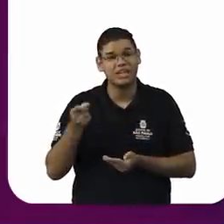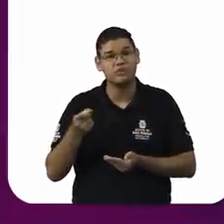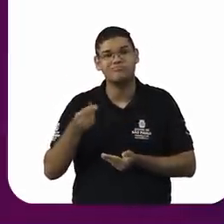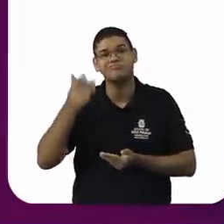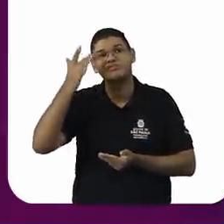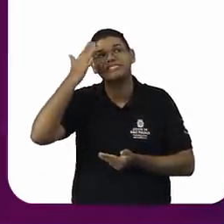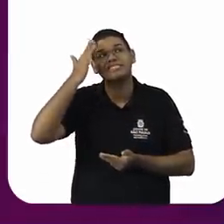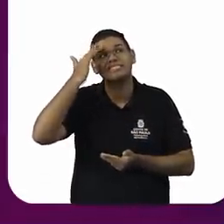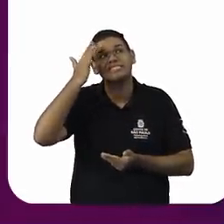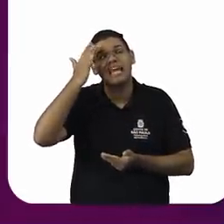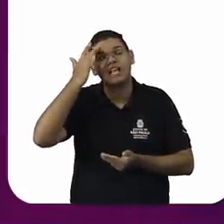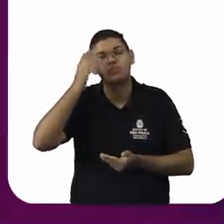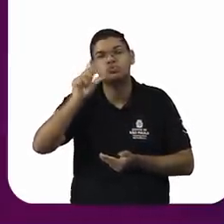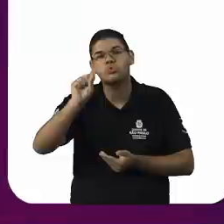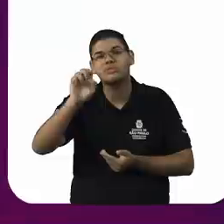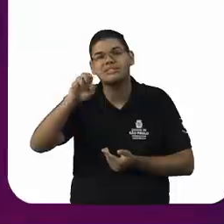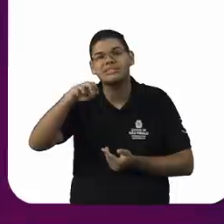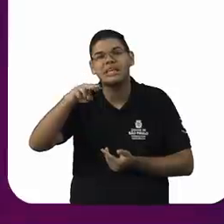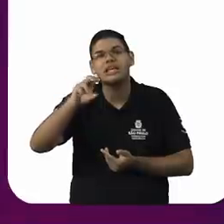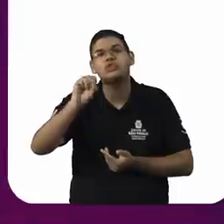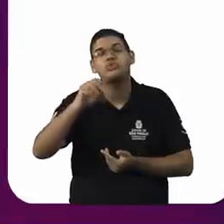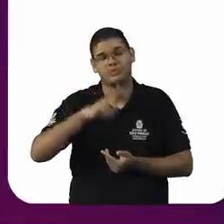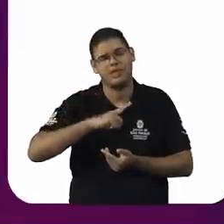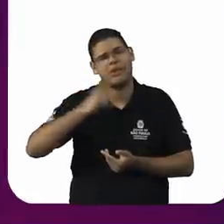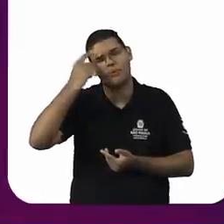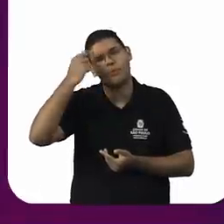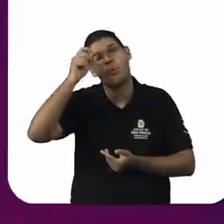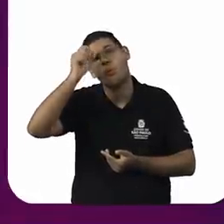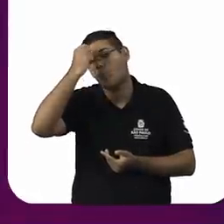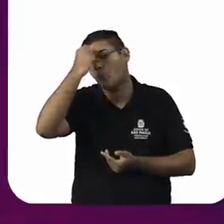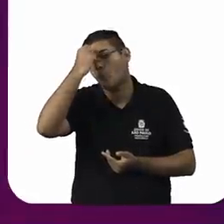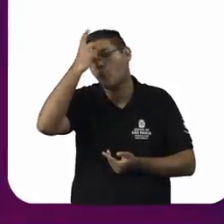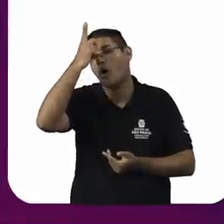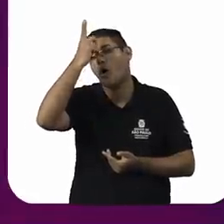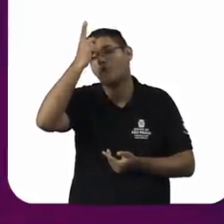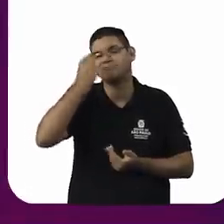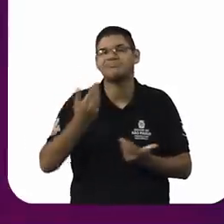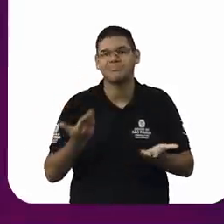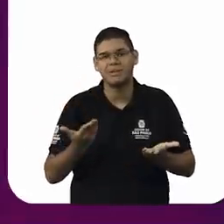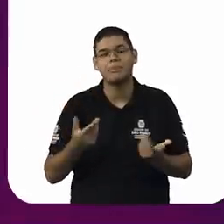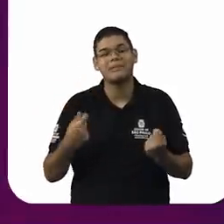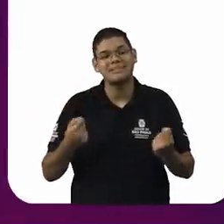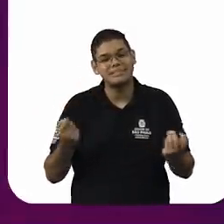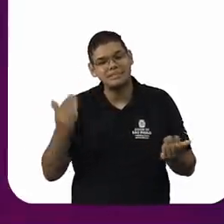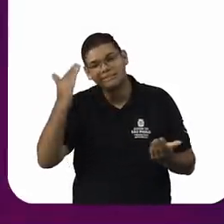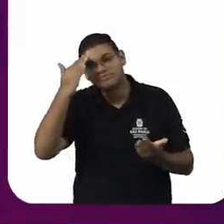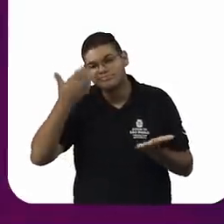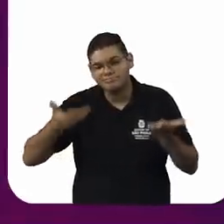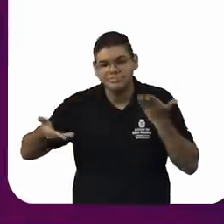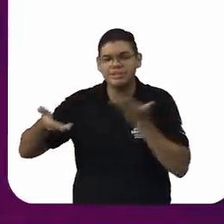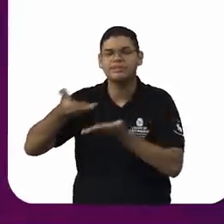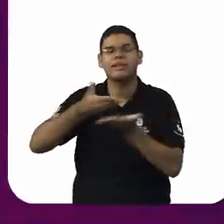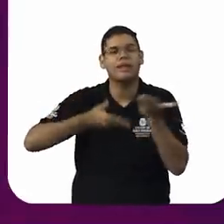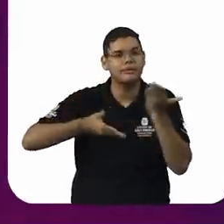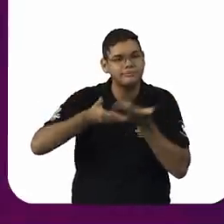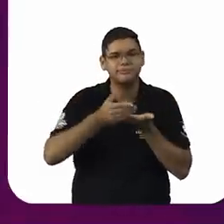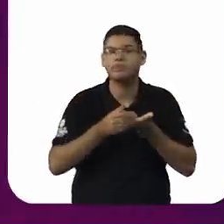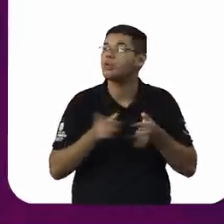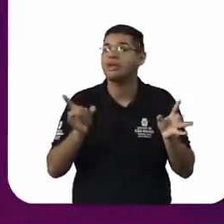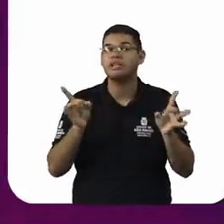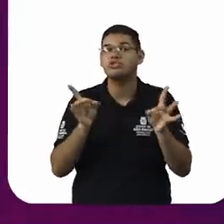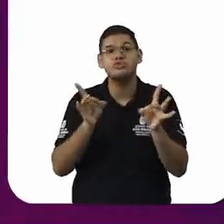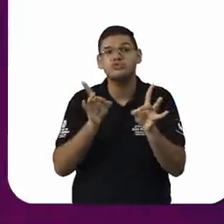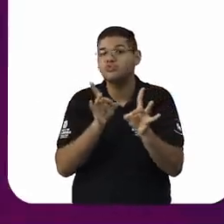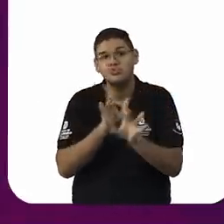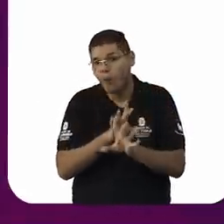nossa, é alguma coisa absolutamente compreensível, mas não se trata de dissenso religioso, se